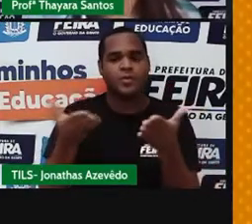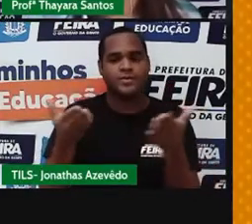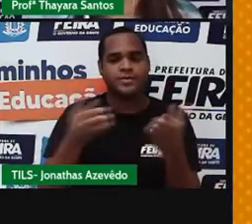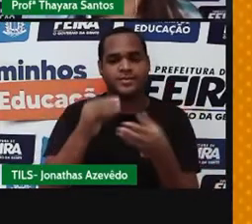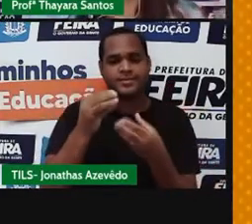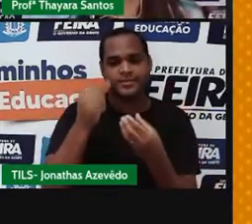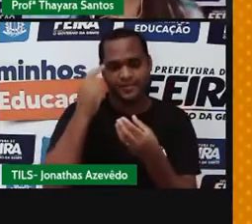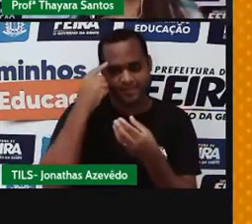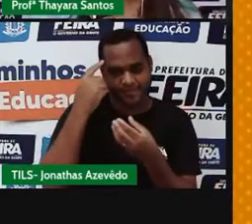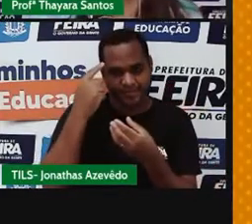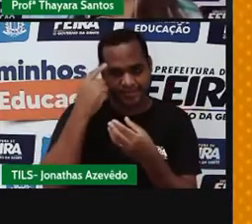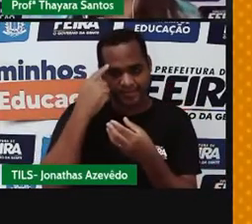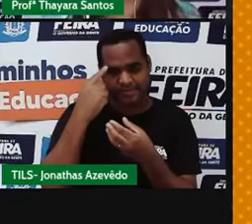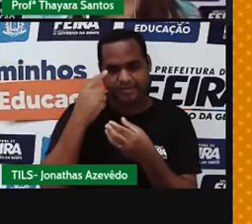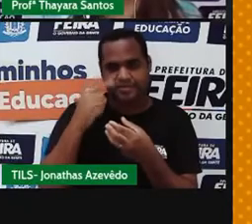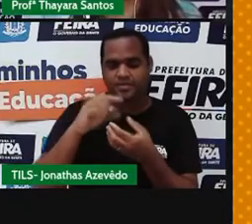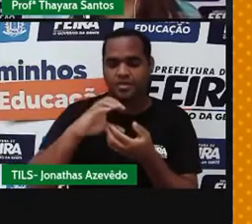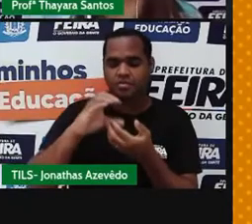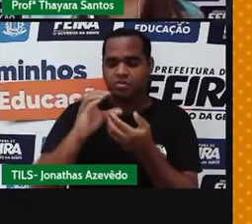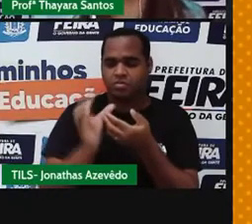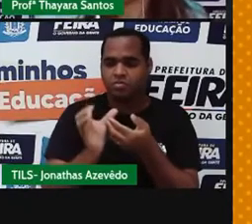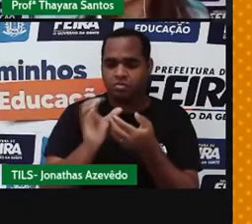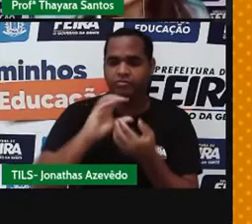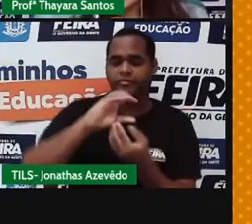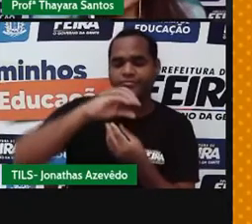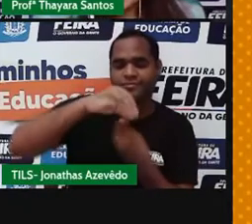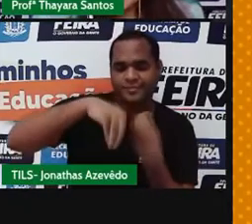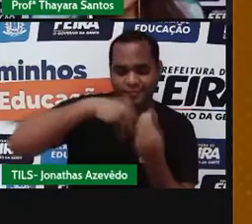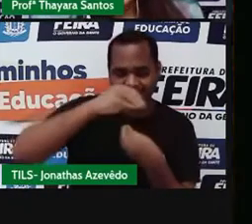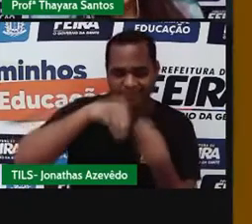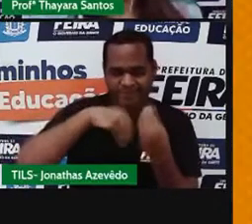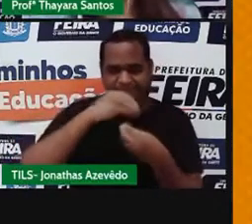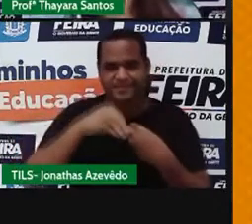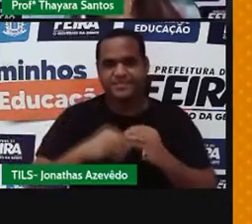nosso tema é substâncias e misturas.